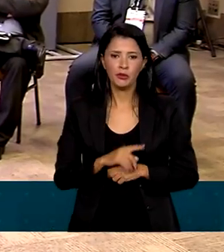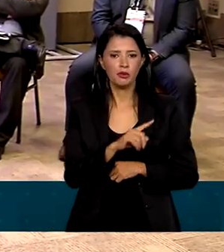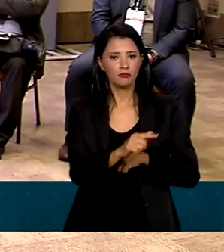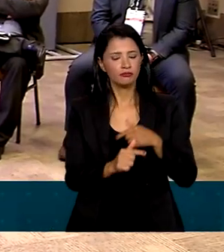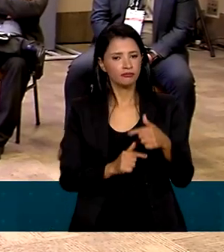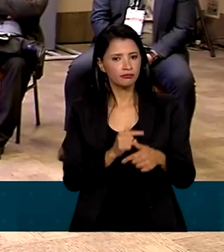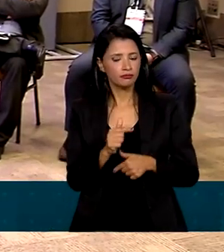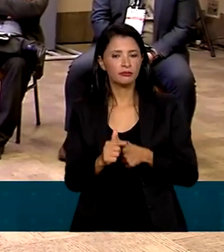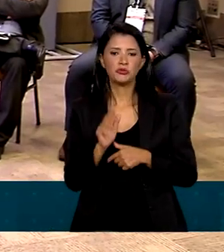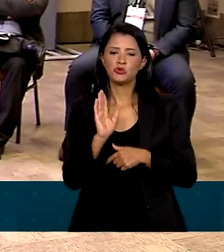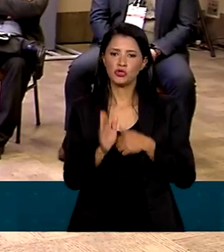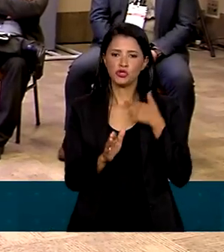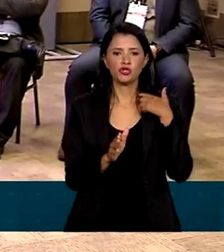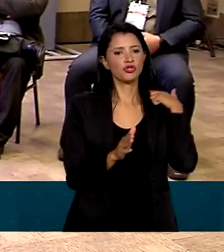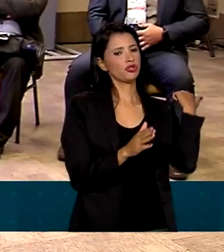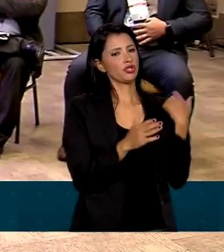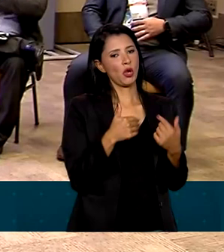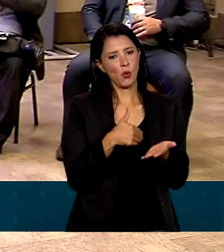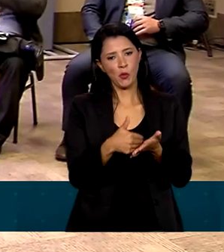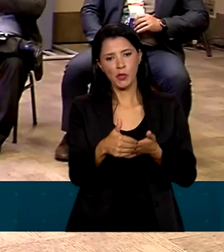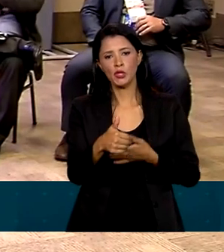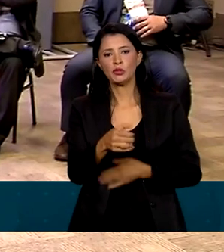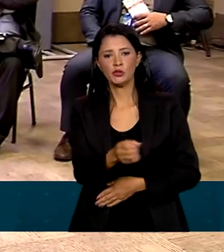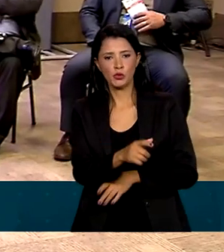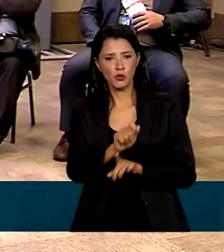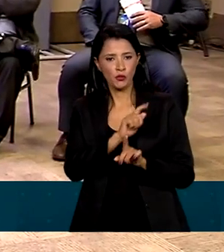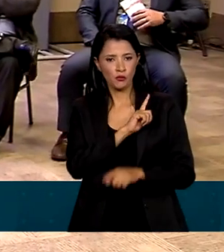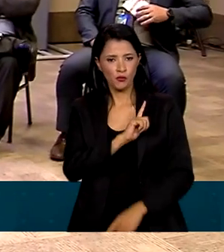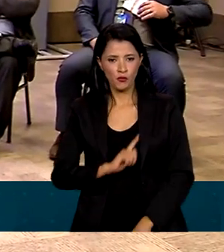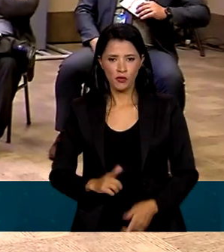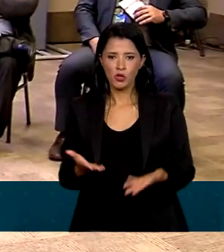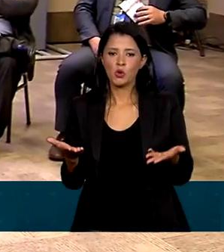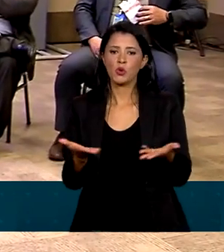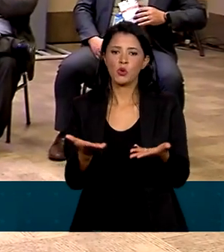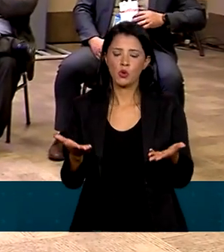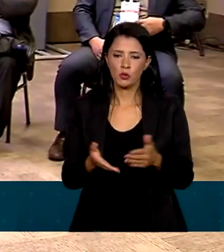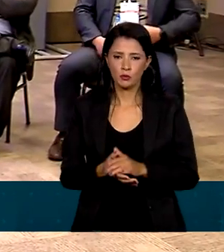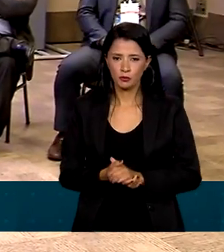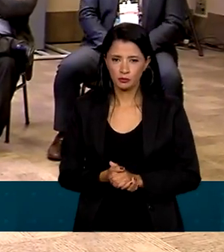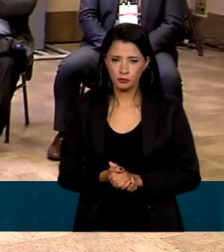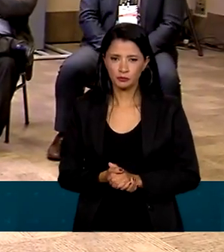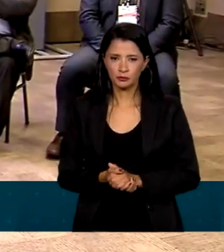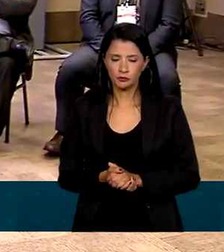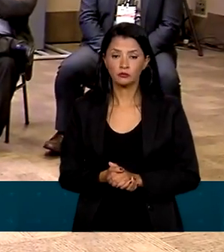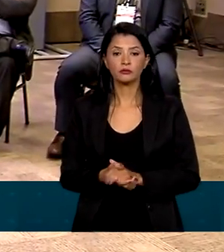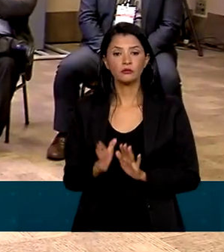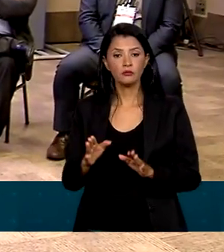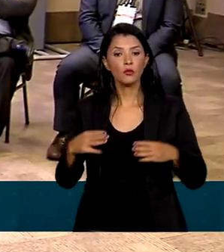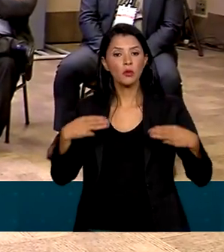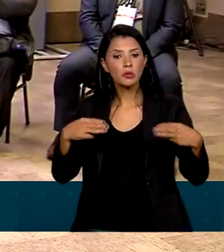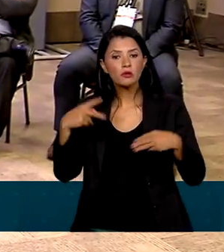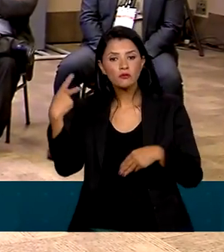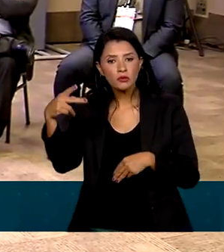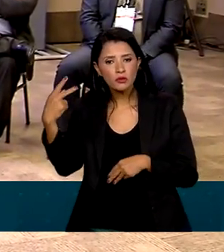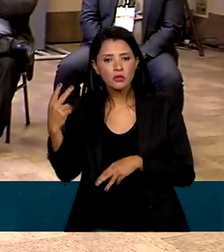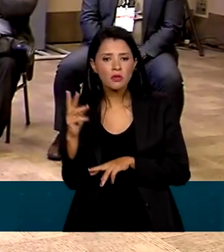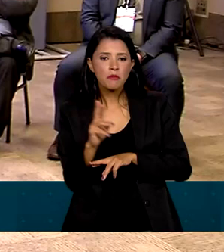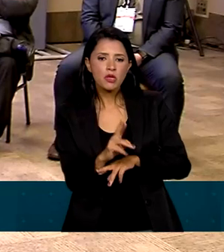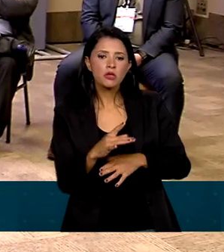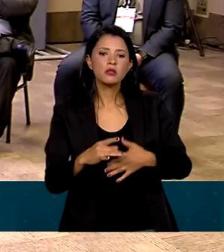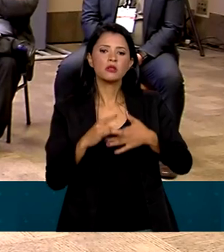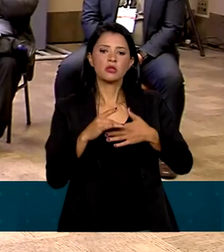realizando no início desse novo governo. Bom, o ministério que o senhor representa